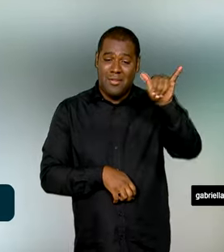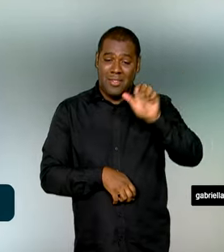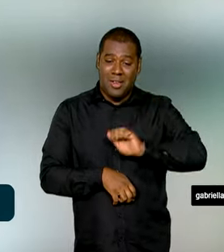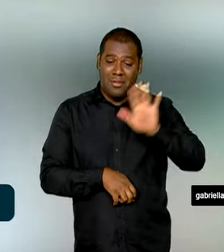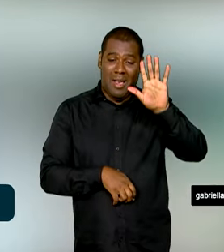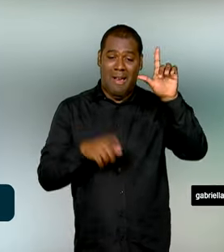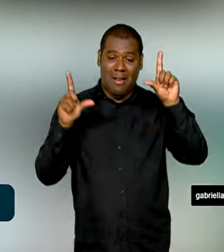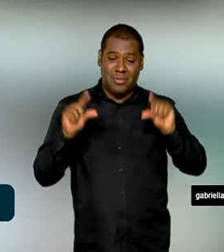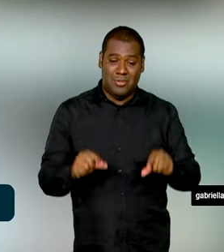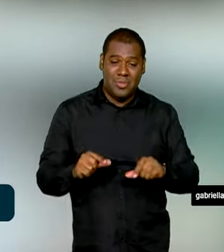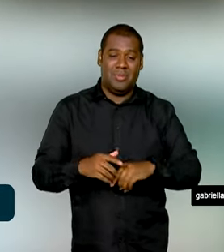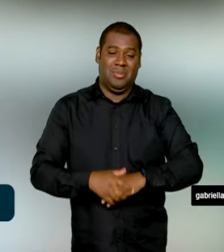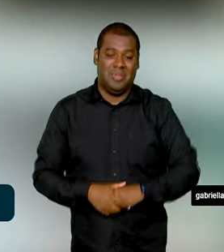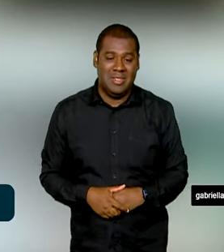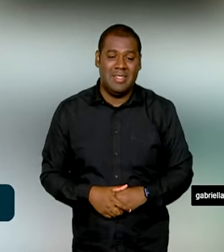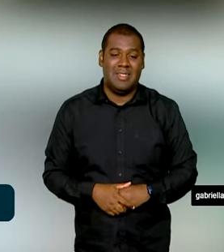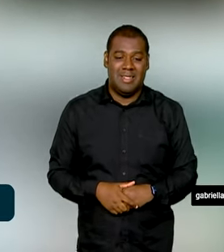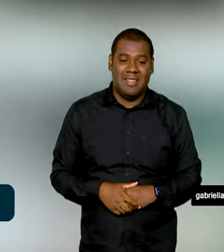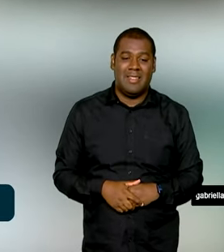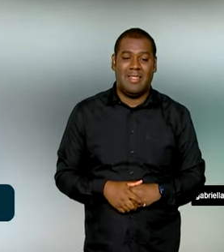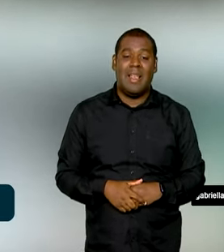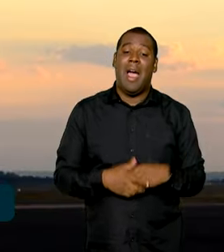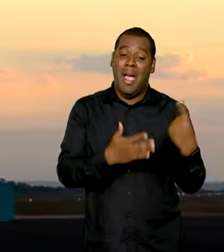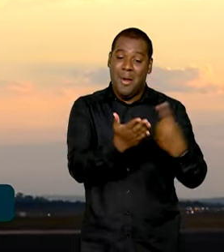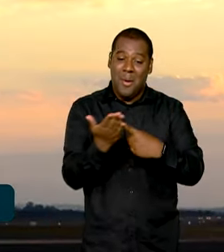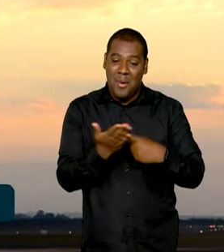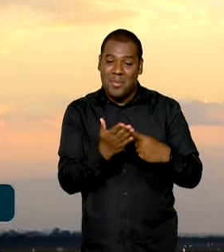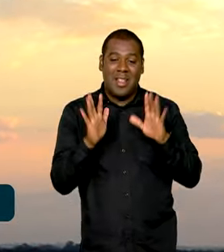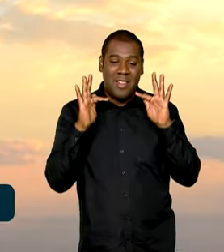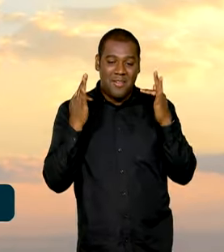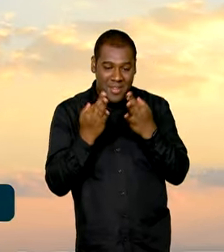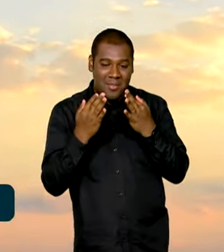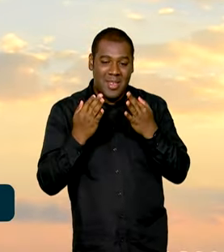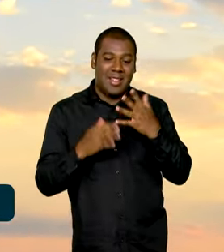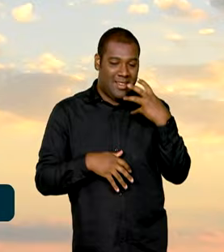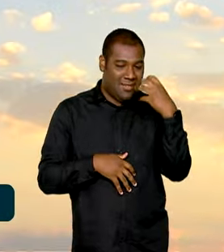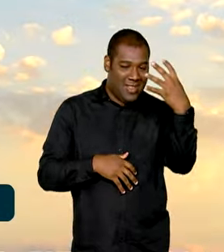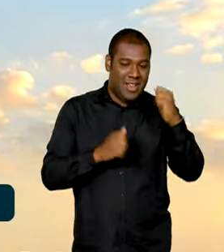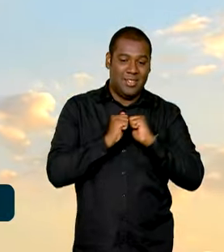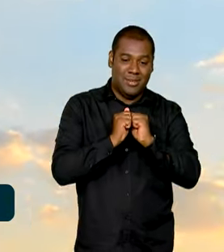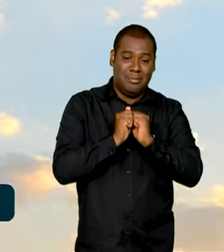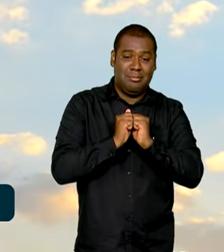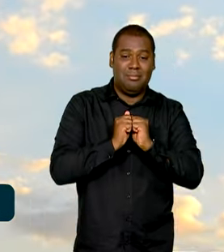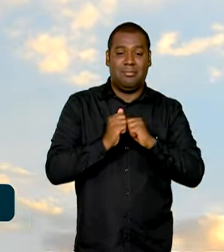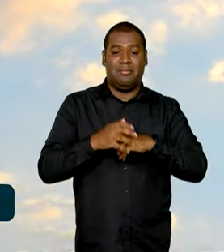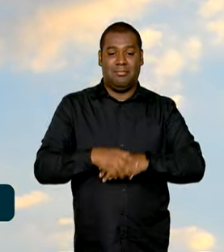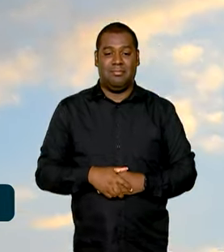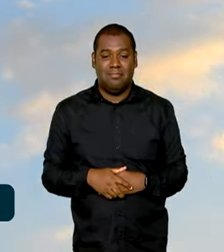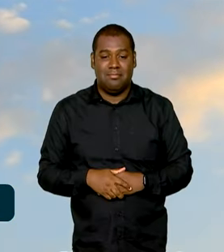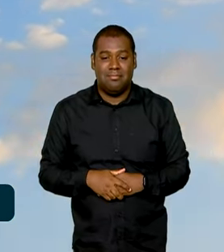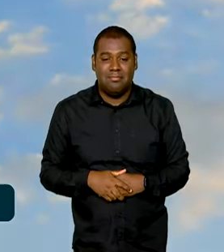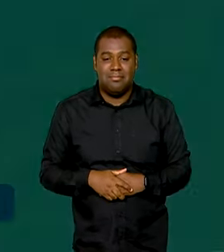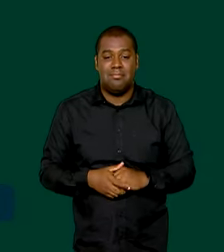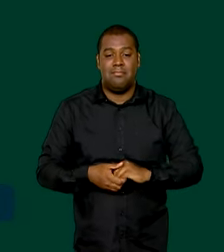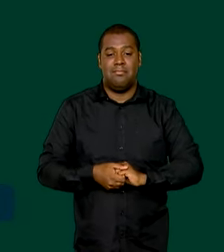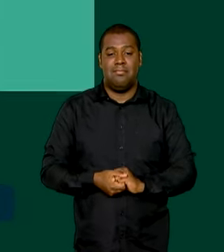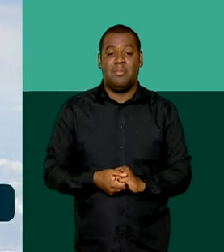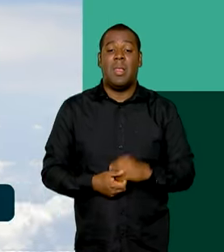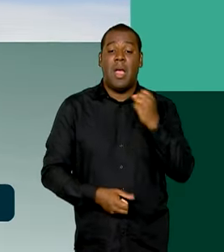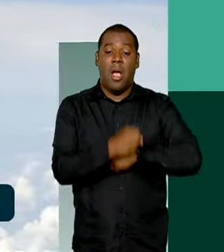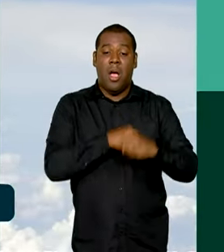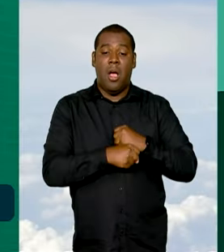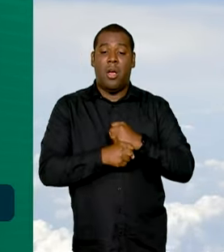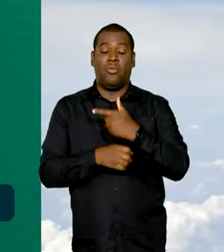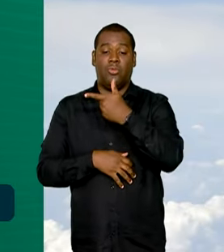muito feliz. A nossa turma é vai juntar a turma e a aviação. De acordo com dados da Agência Nacional de Aviação Civil, em